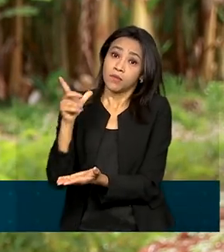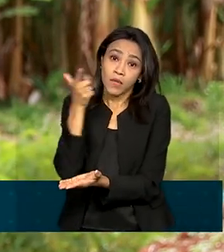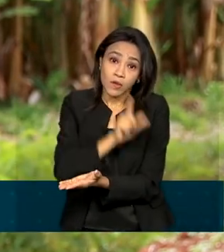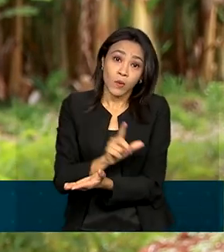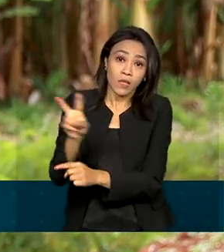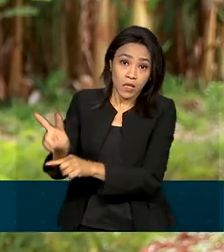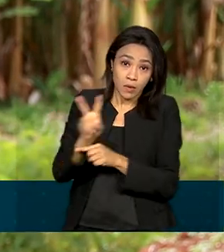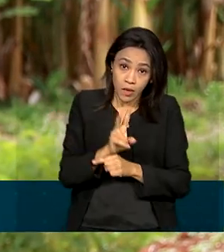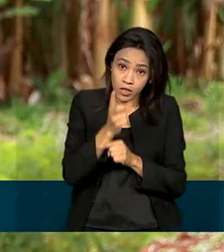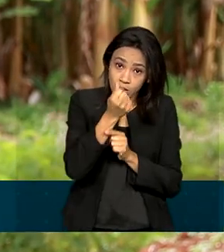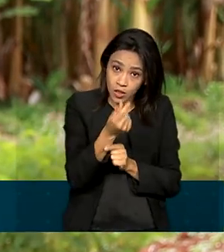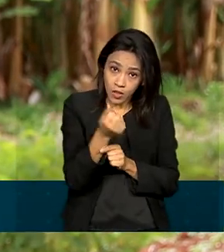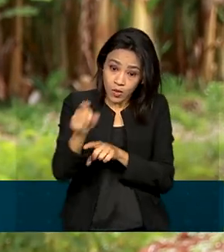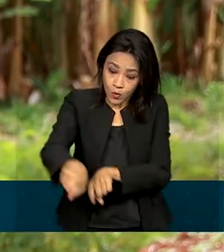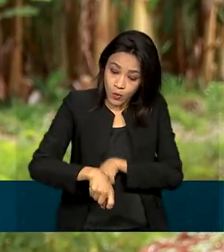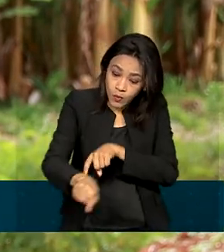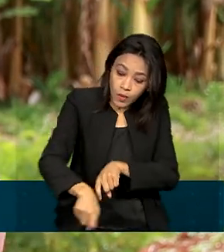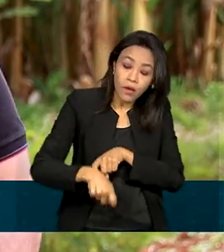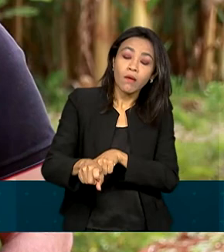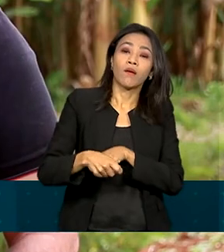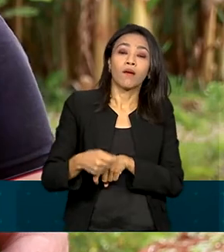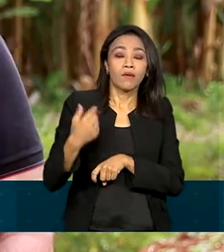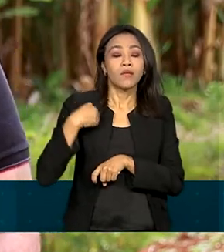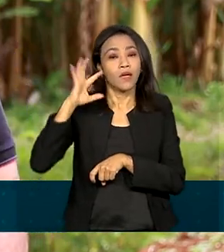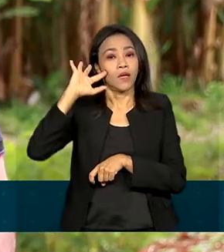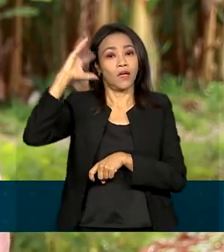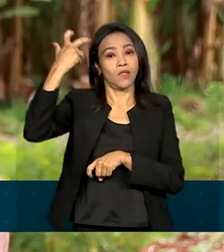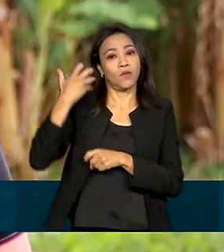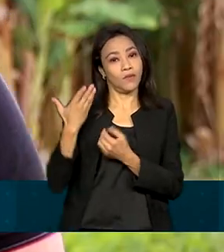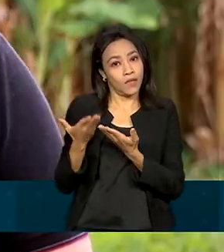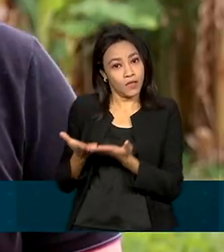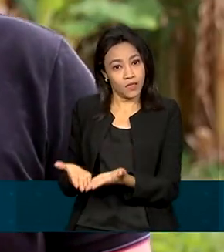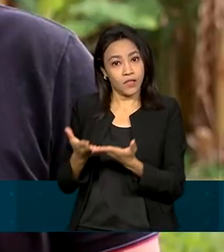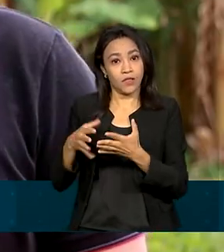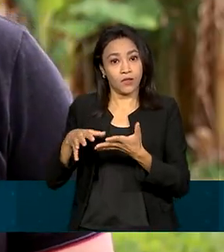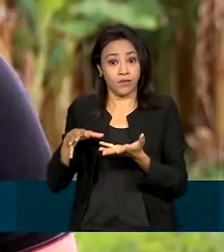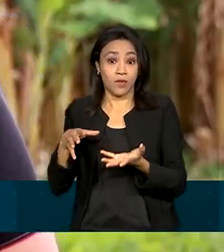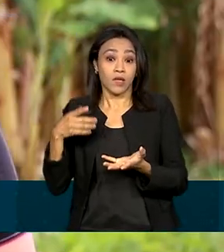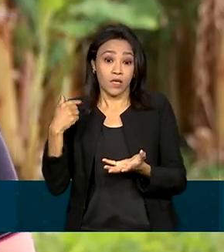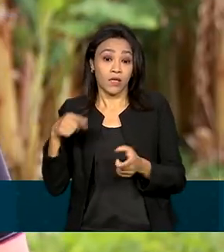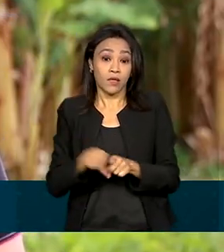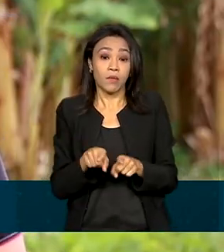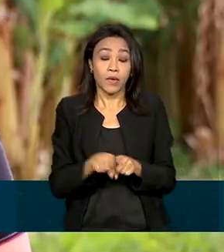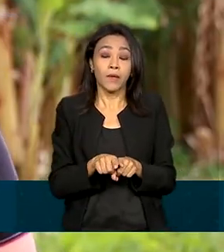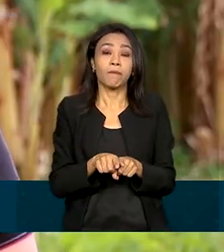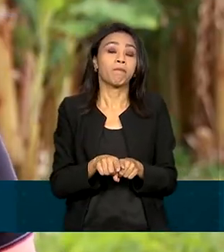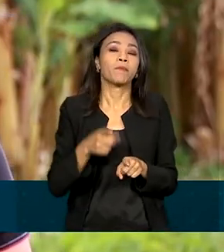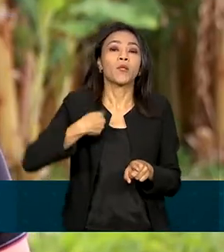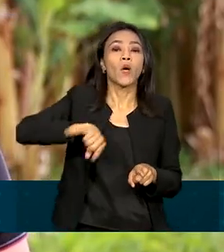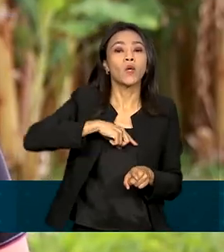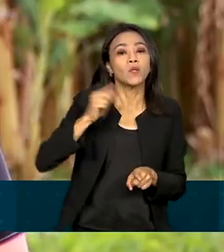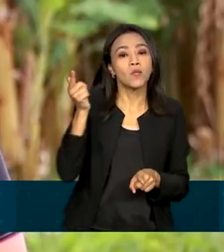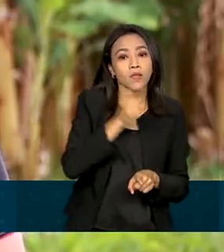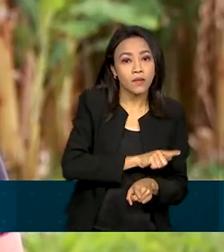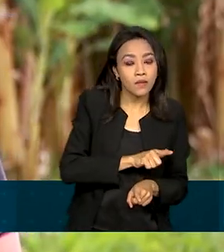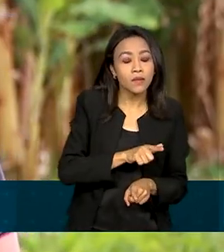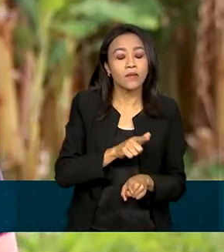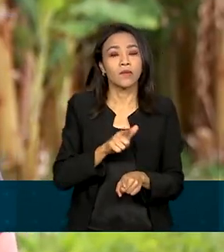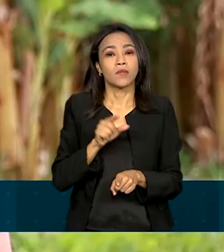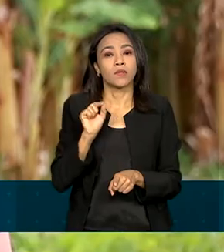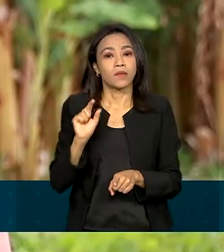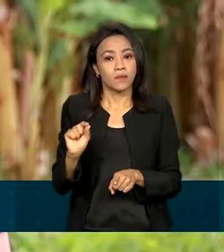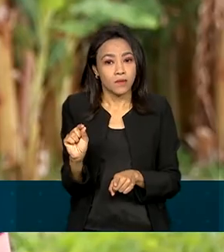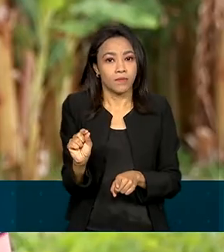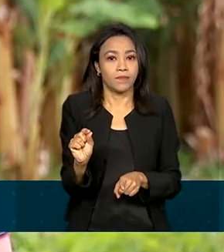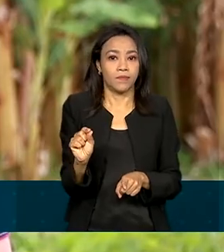rural e conseguir de fato essa regularização fundiária. Também nos contemplou com os rebates que